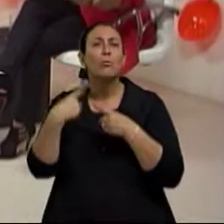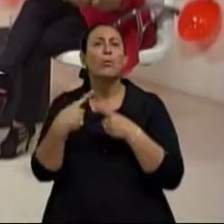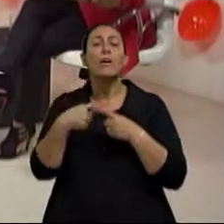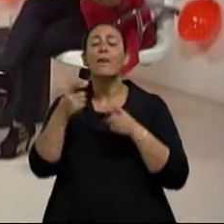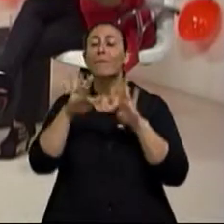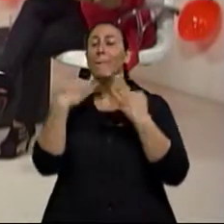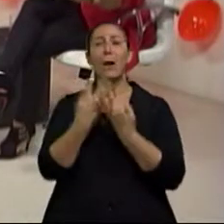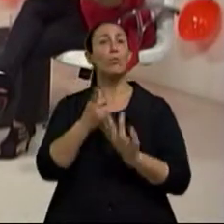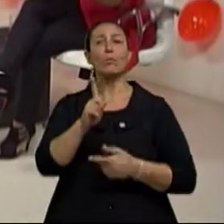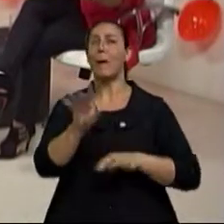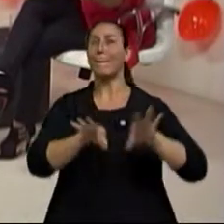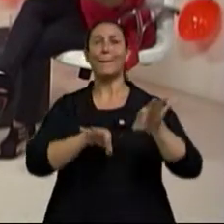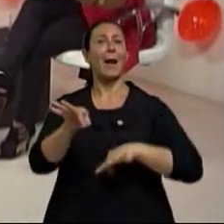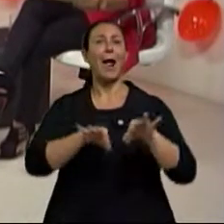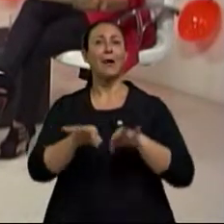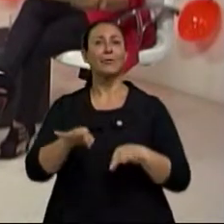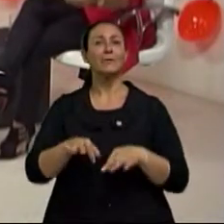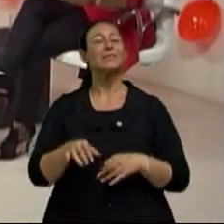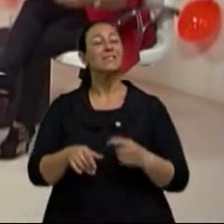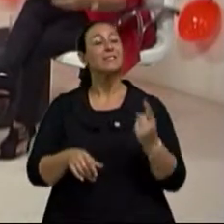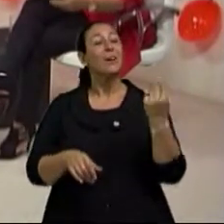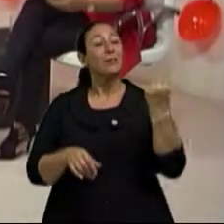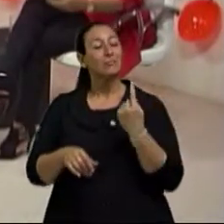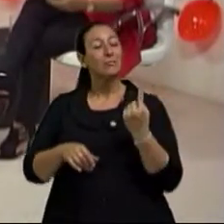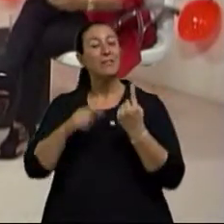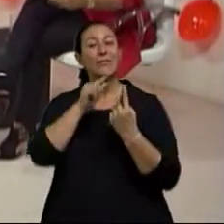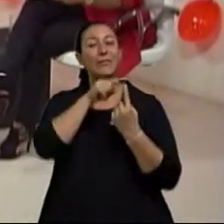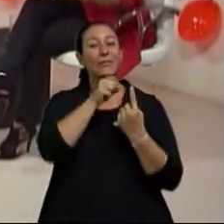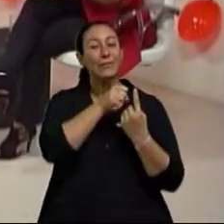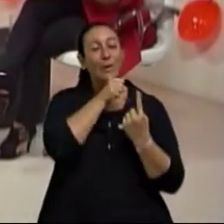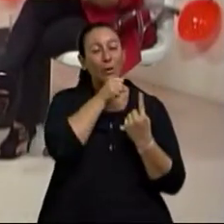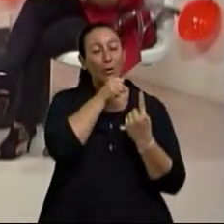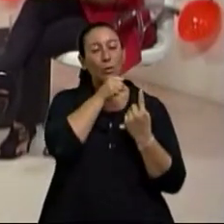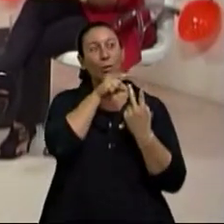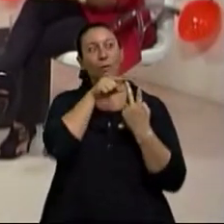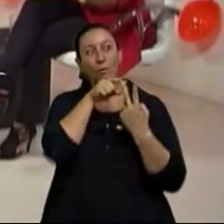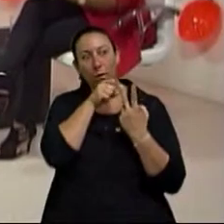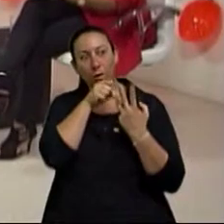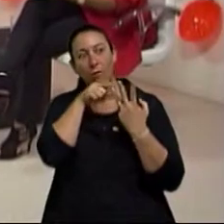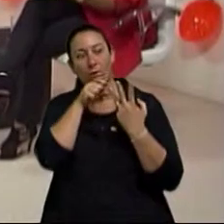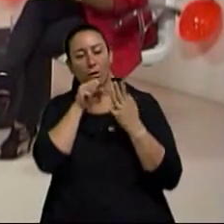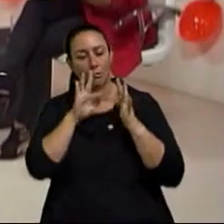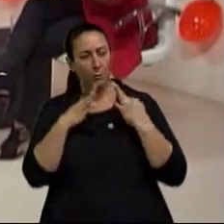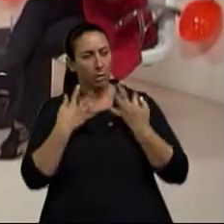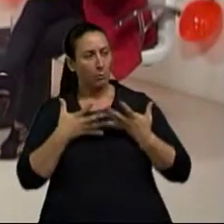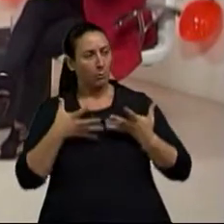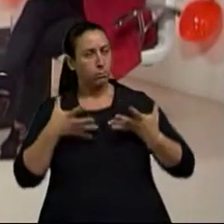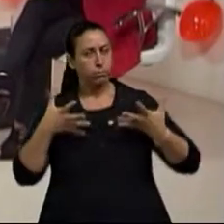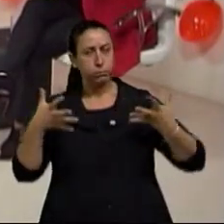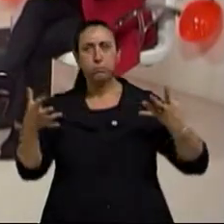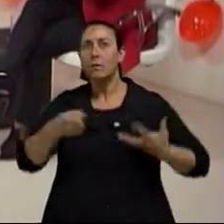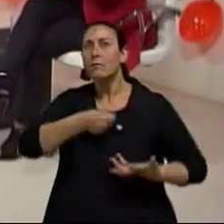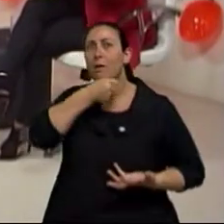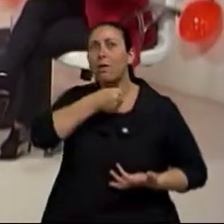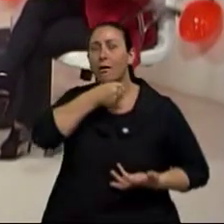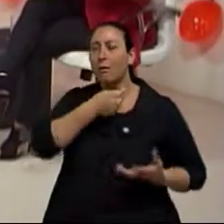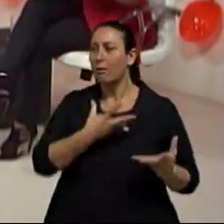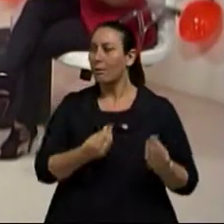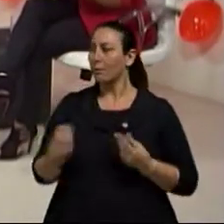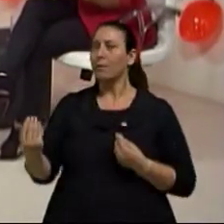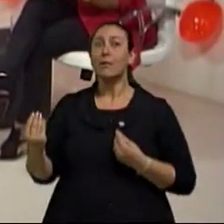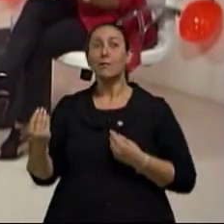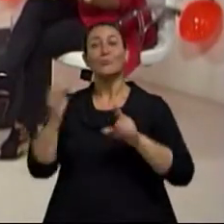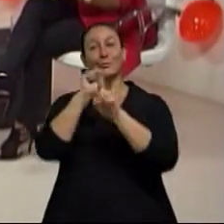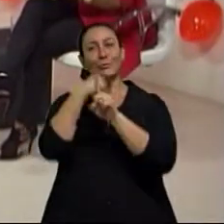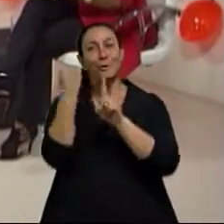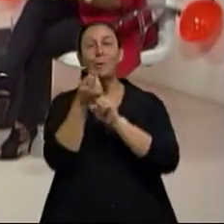para o número de velhos que estão surgindo. Graças a Deus, a gente quer ficar muito velho, mas também tem que haver... A sociedade tem que